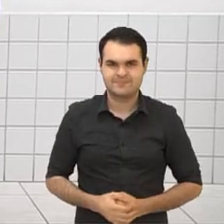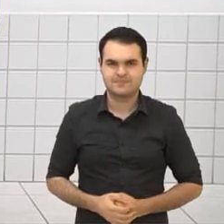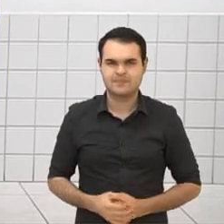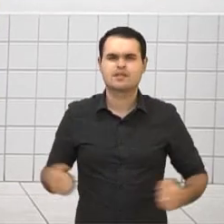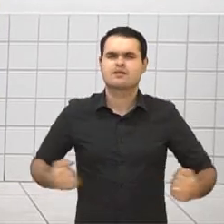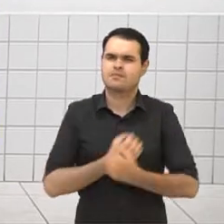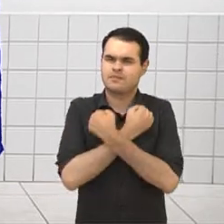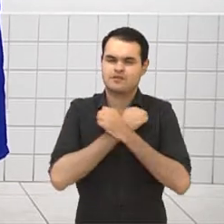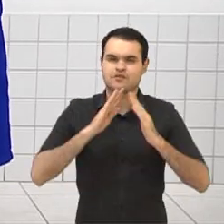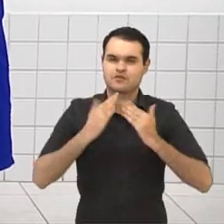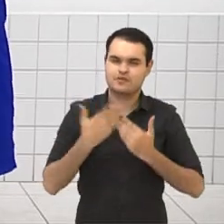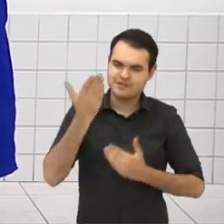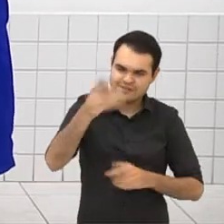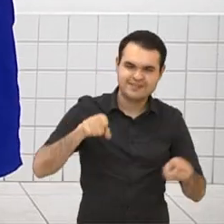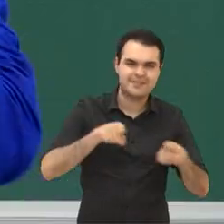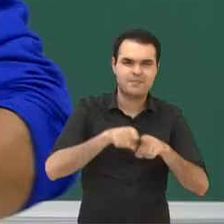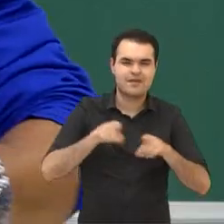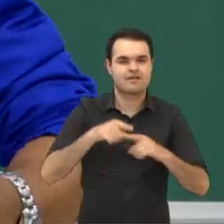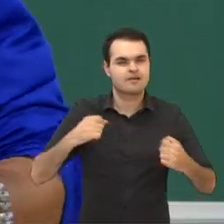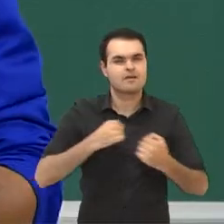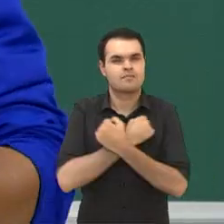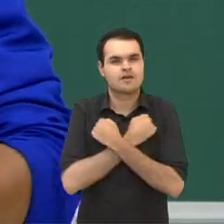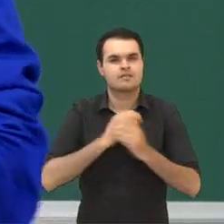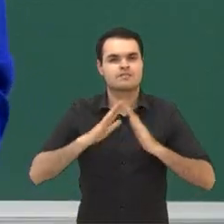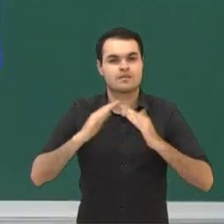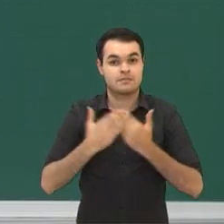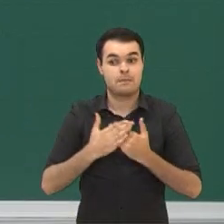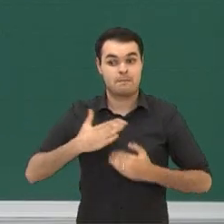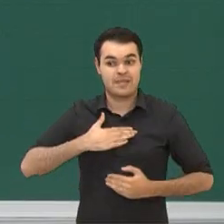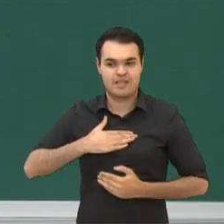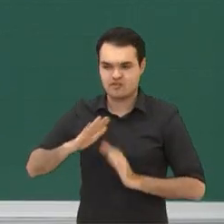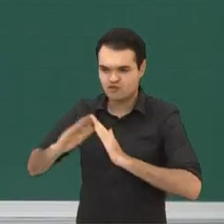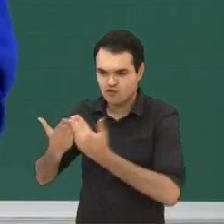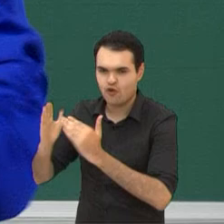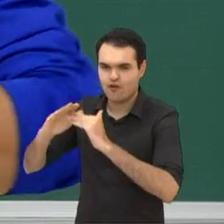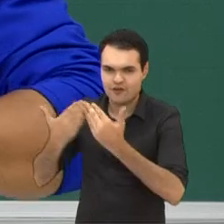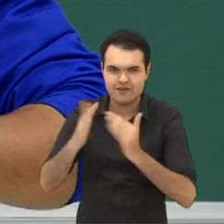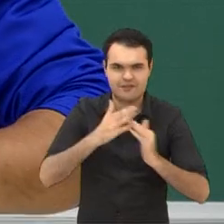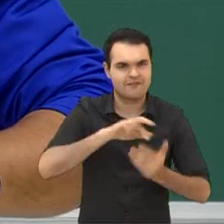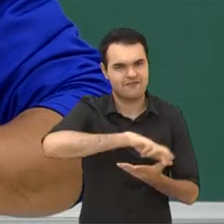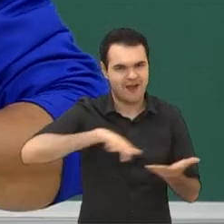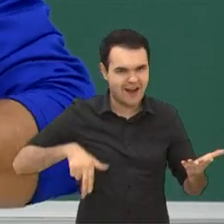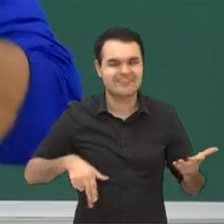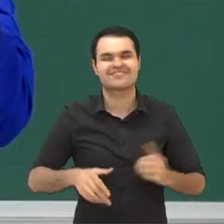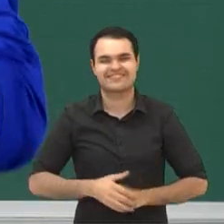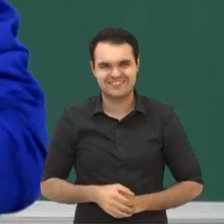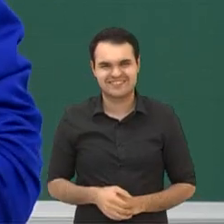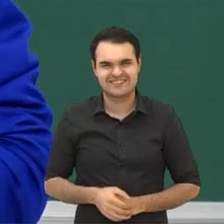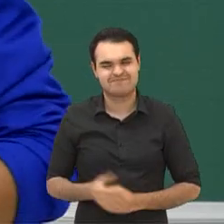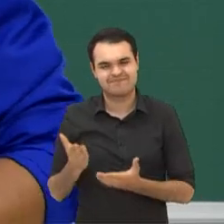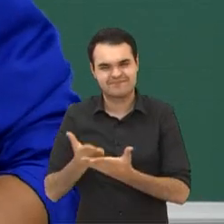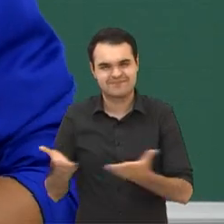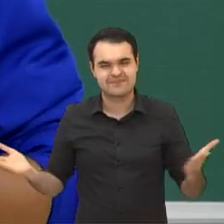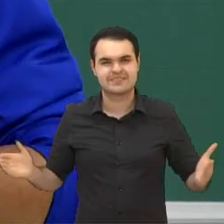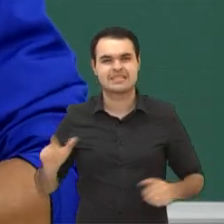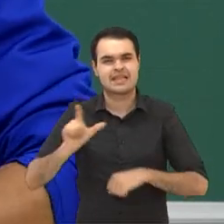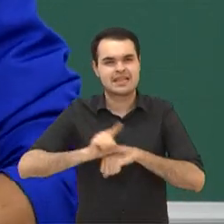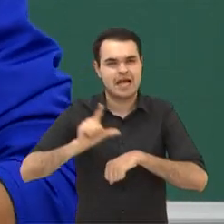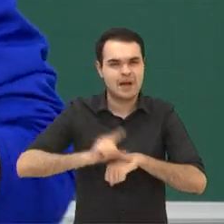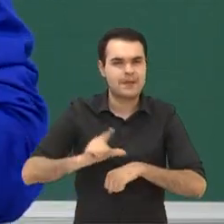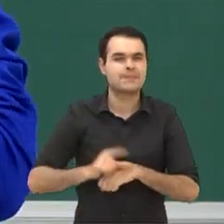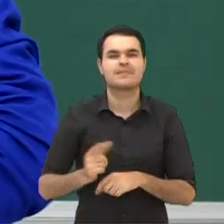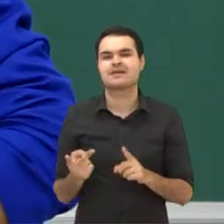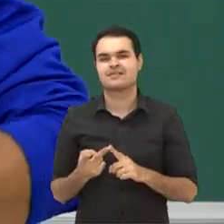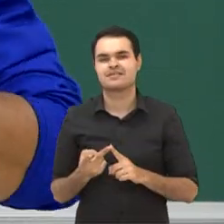e manda um abraço pra tua escola também. Ah, com certeza. Vou mandar um abraço pras minhas escolas, porque são mais de uma. Então, pras escolas da Lapa, onde eu